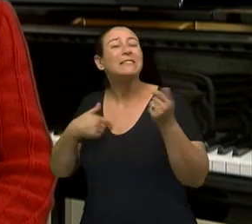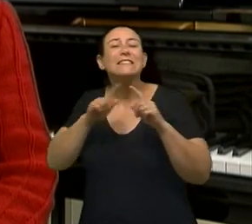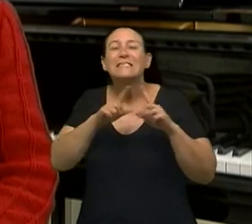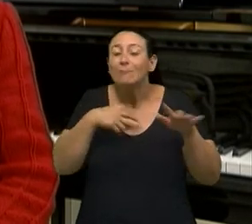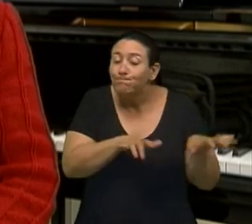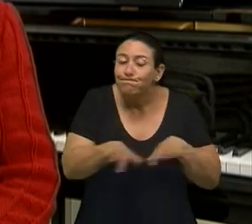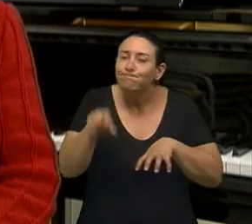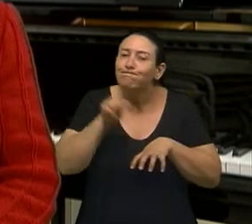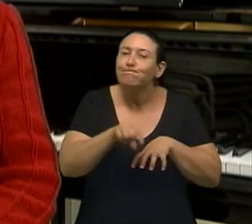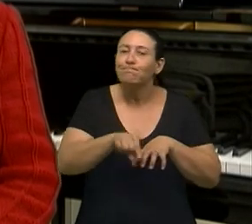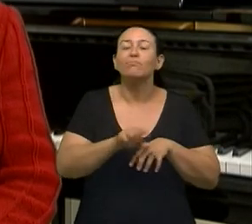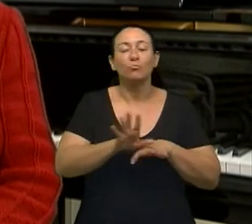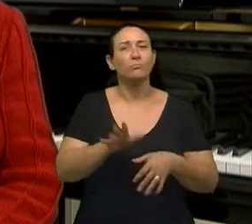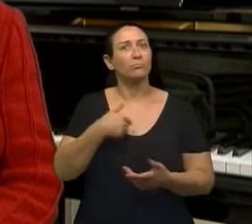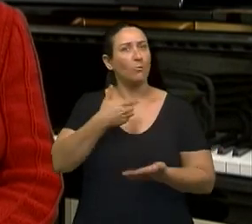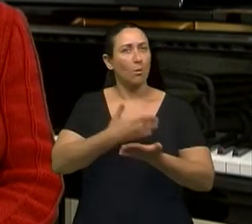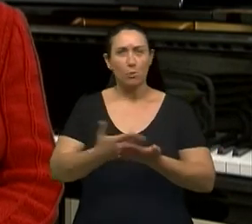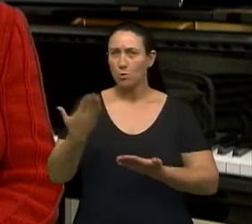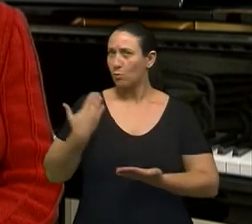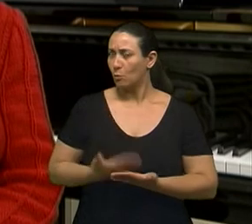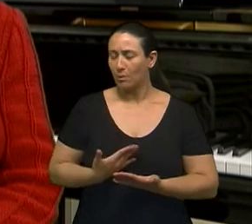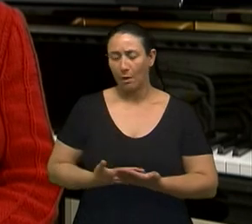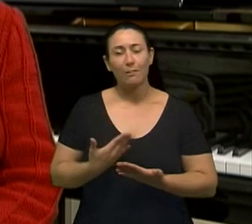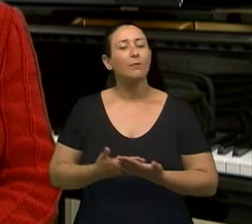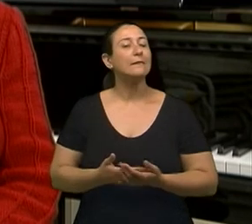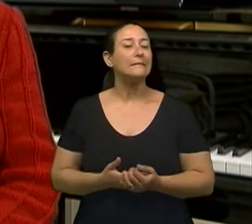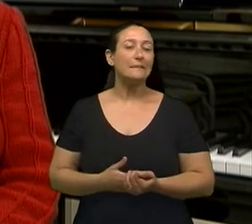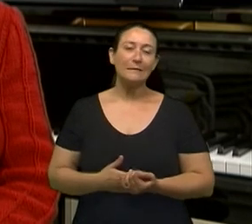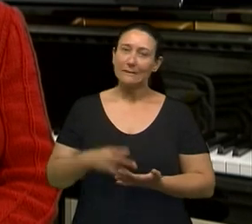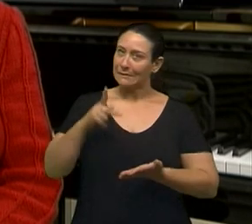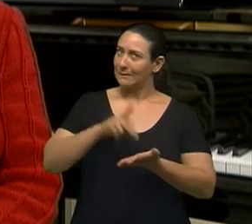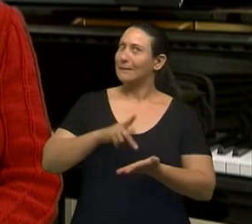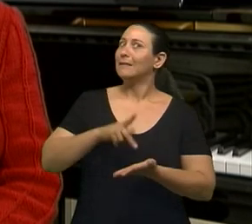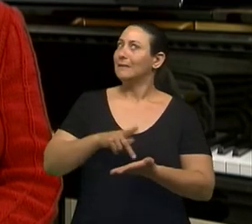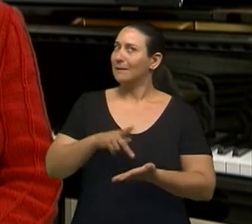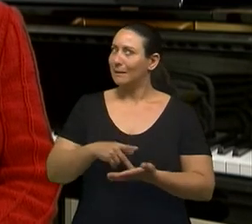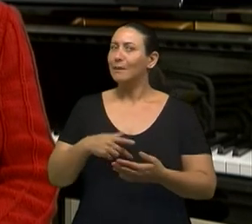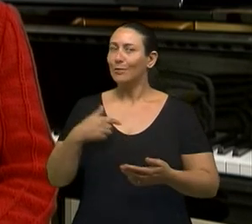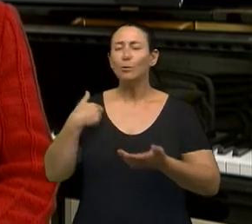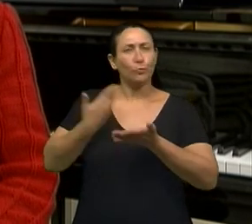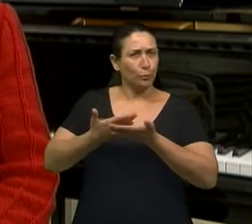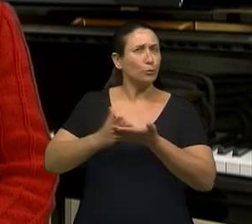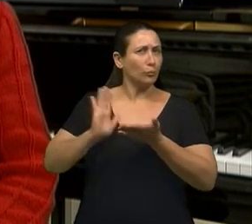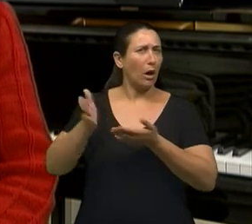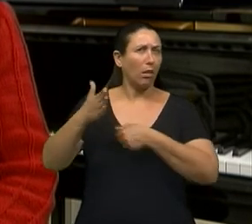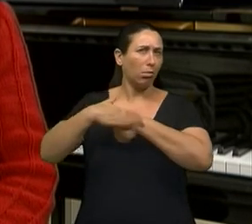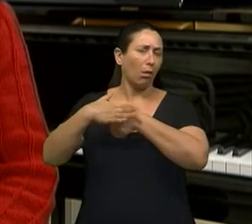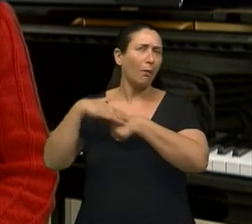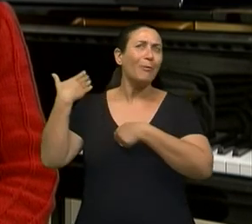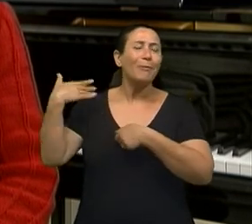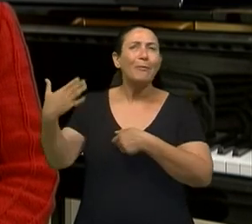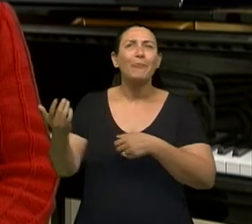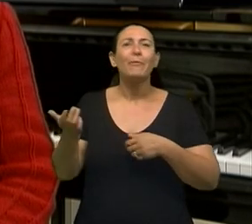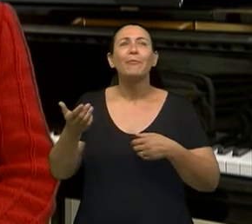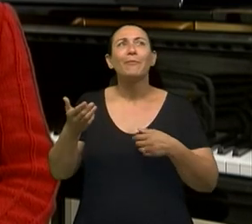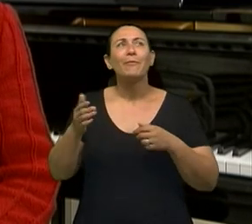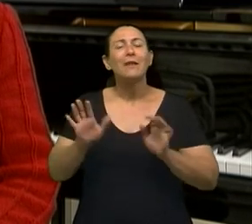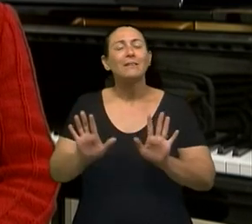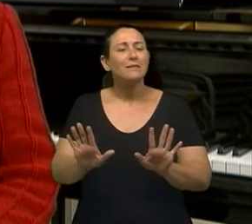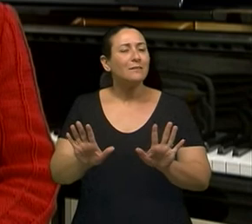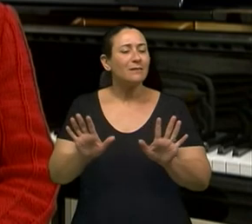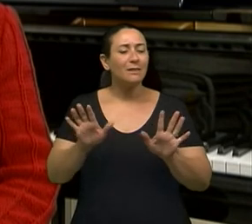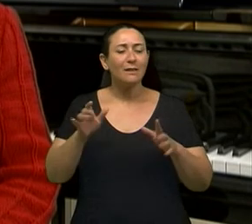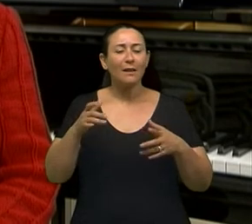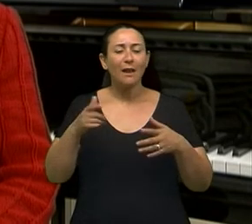Aí eu comecei a estudar, mas foi assim, muito lindo, eu estudo há bastante tempo, mas eu tinha assim,